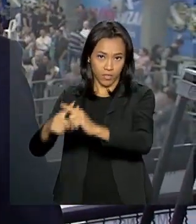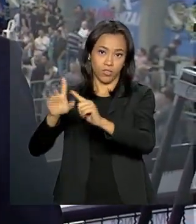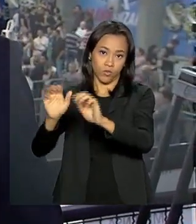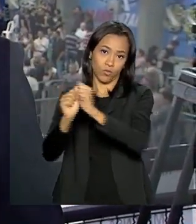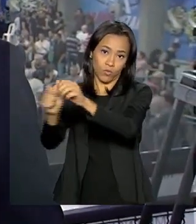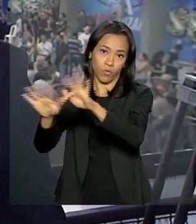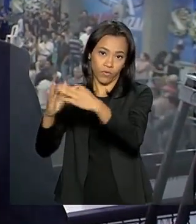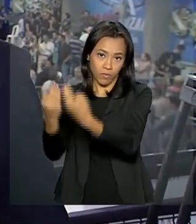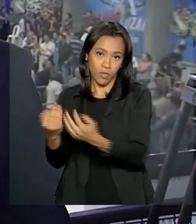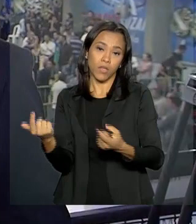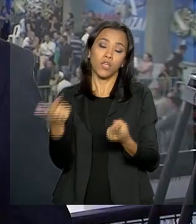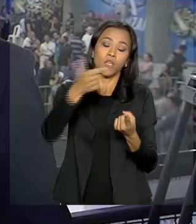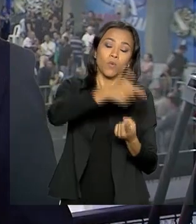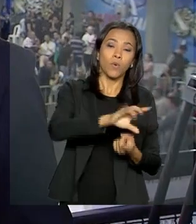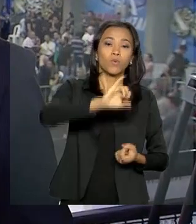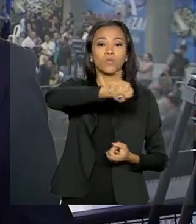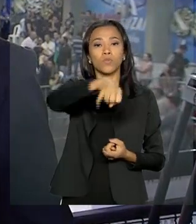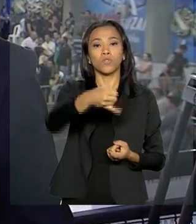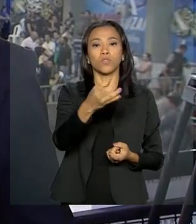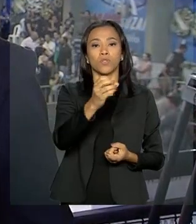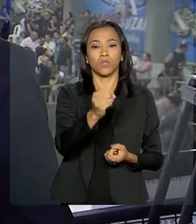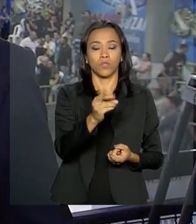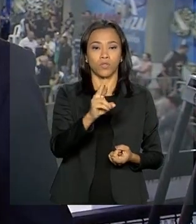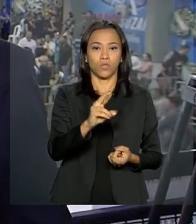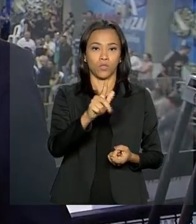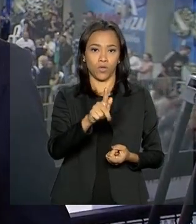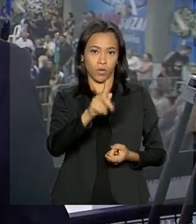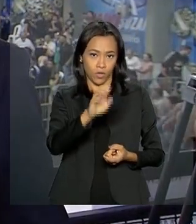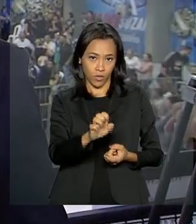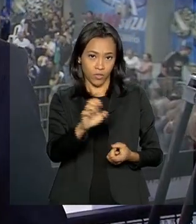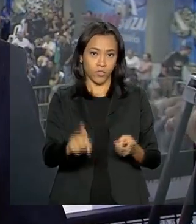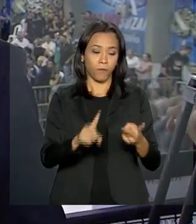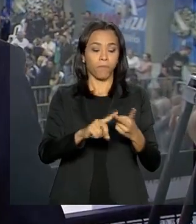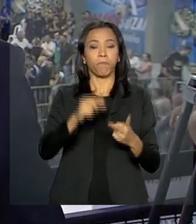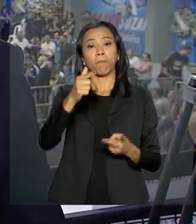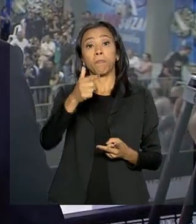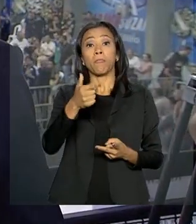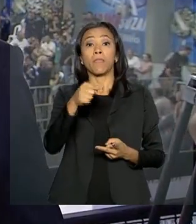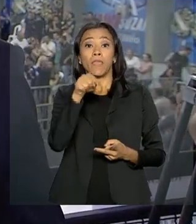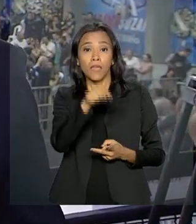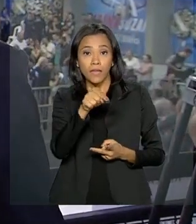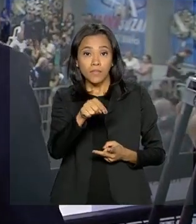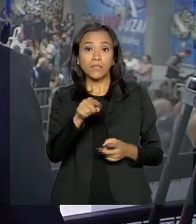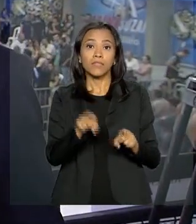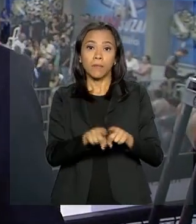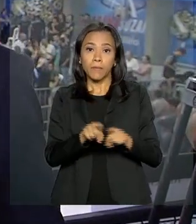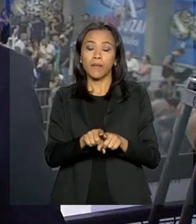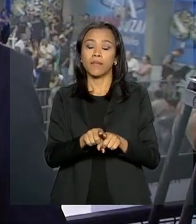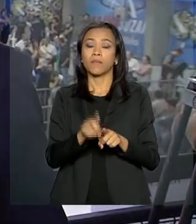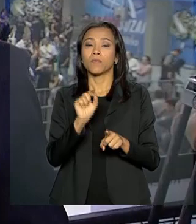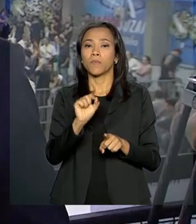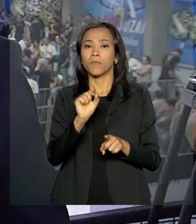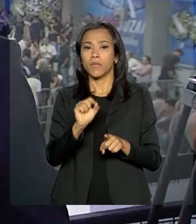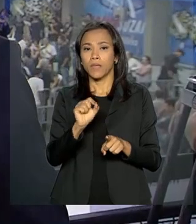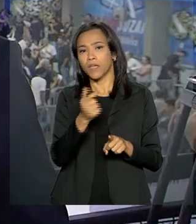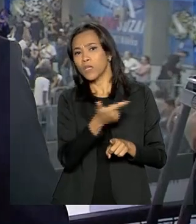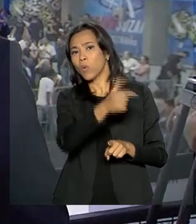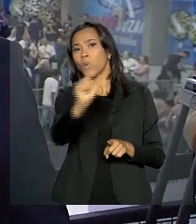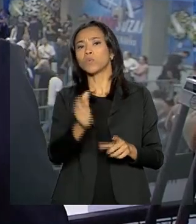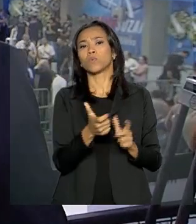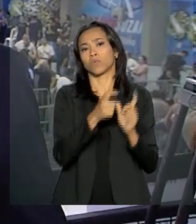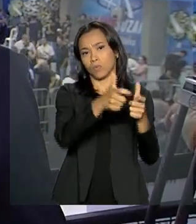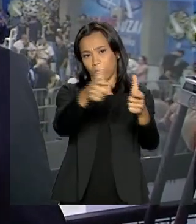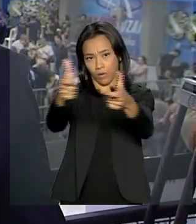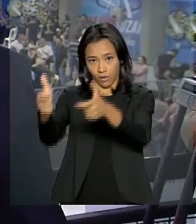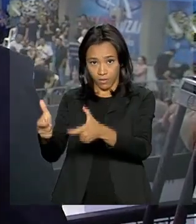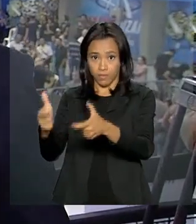Moraes, Guilherme Tante Monteiro e Luiz Henrique de Castro estão sendo velados em outros locais